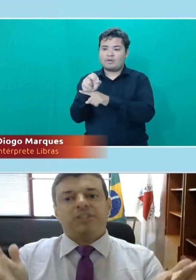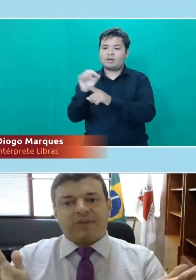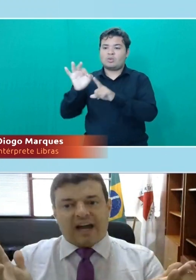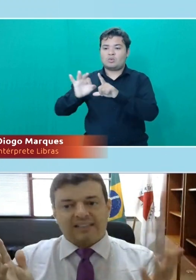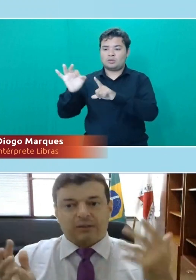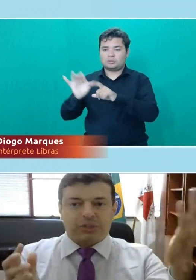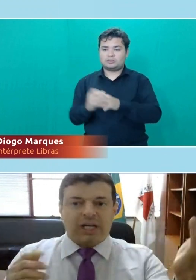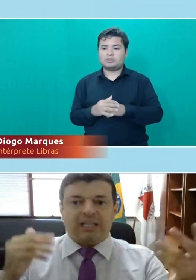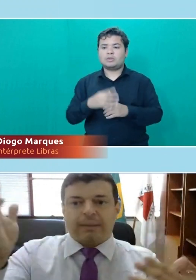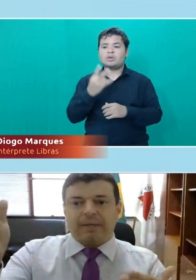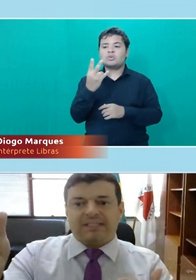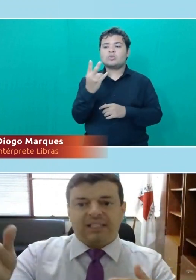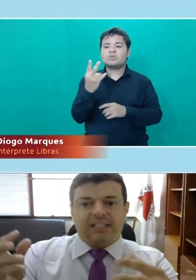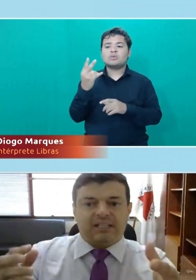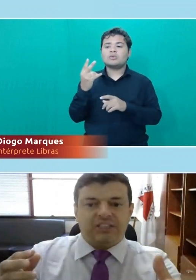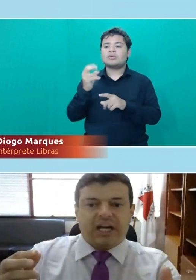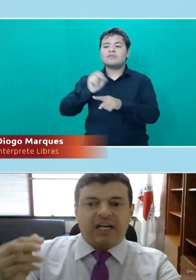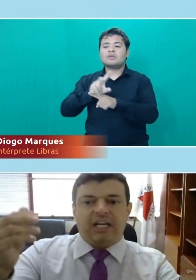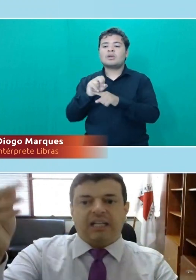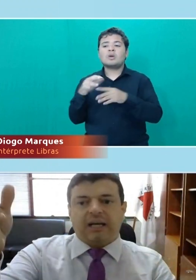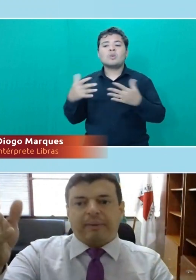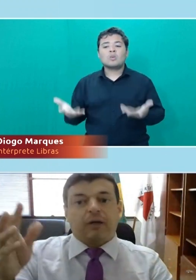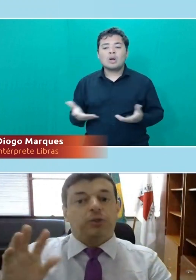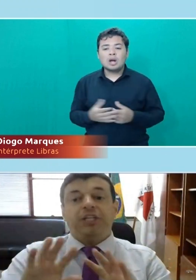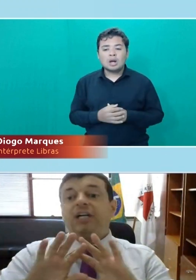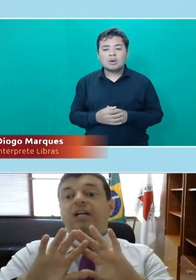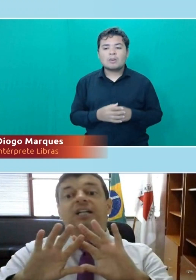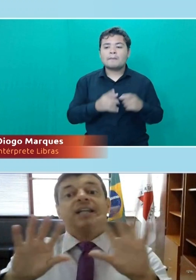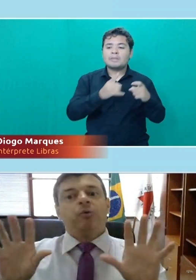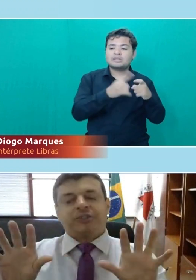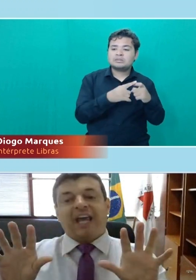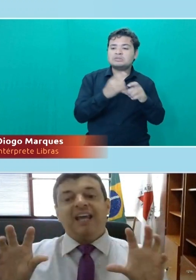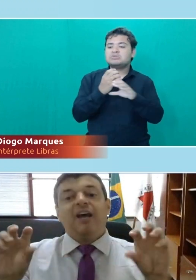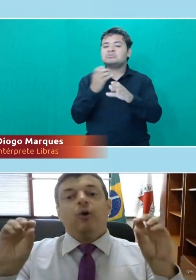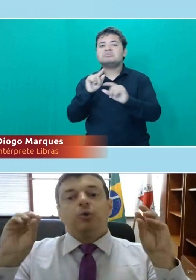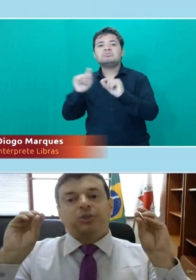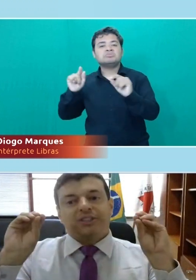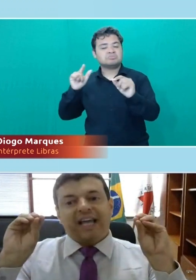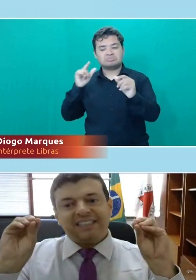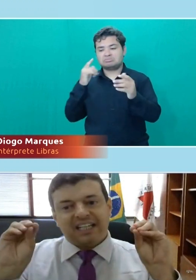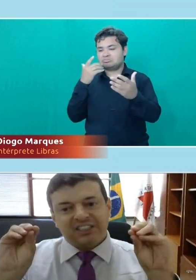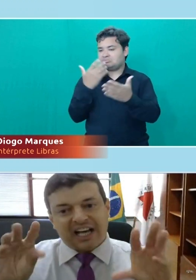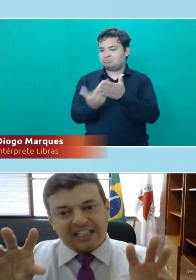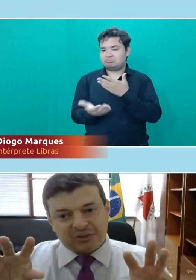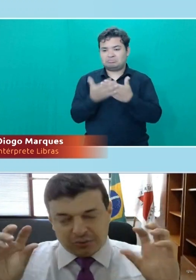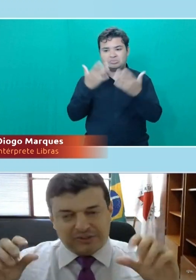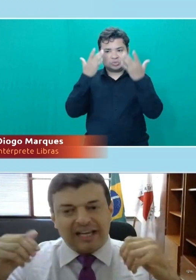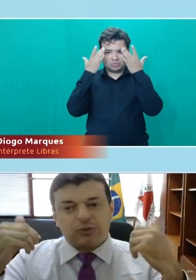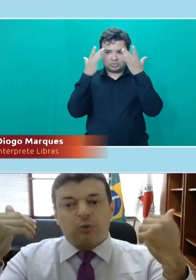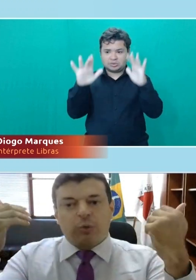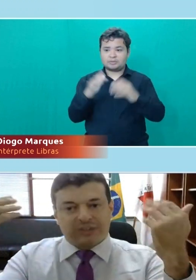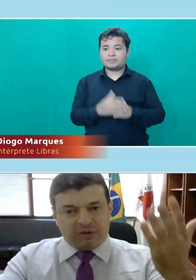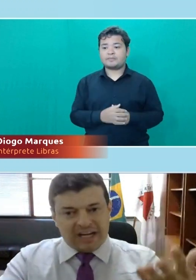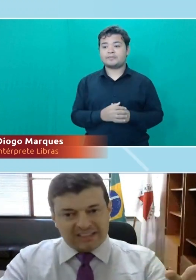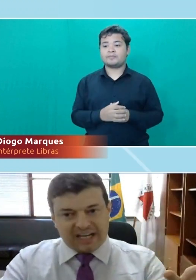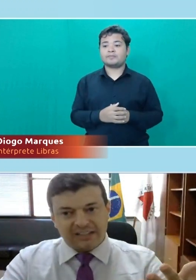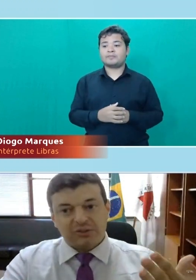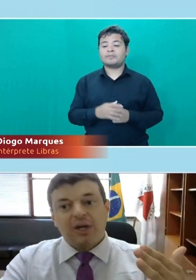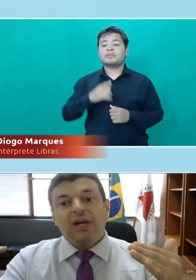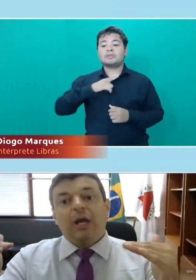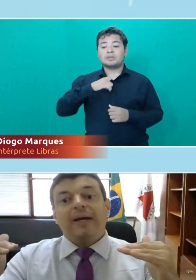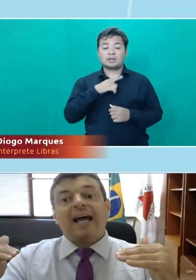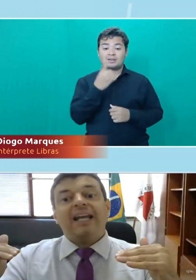Quais 2 vagas? A do direito, a da medicina, a da engenharia, a da pedagogia? Não sei. Os 10 candidatos, os 10 concursos são